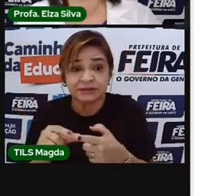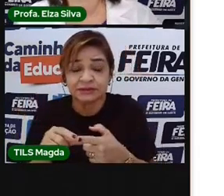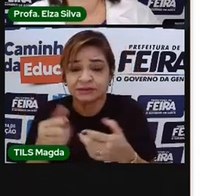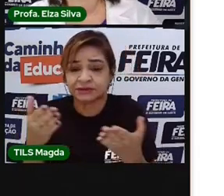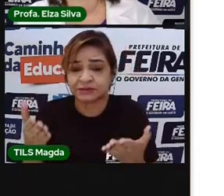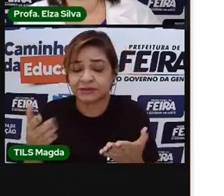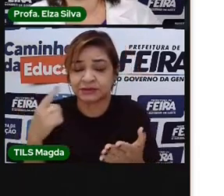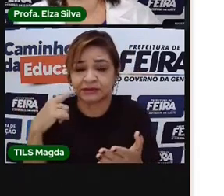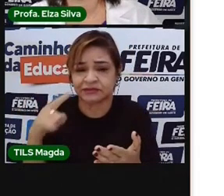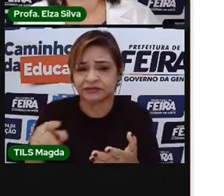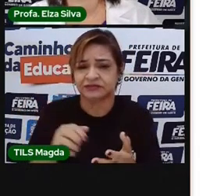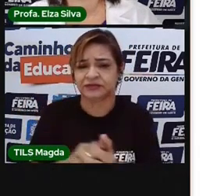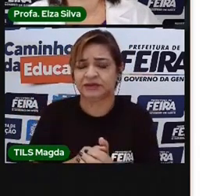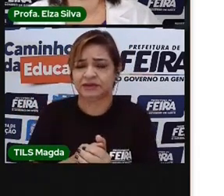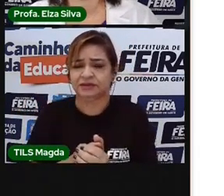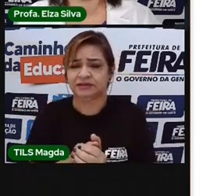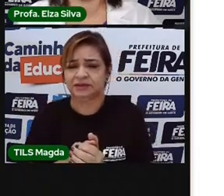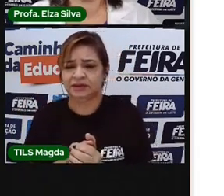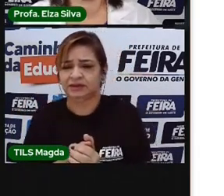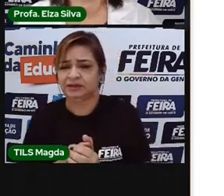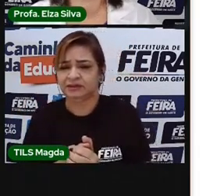gangue, teste,